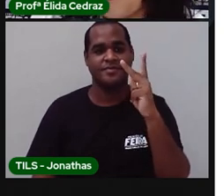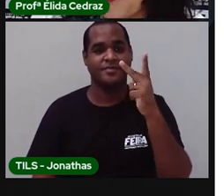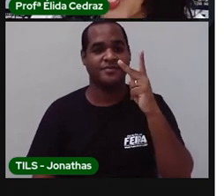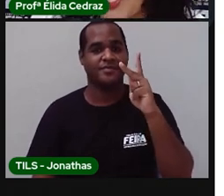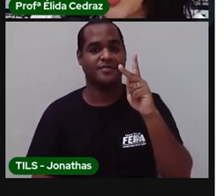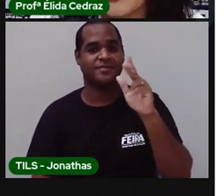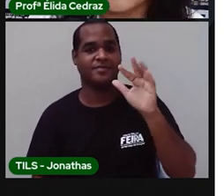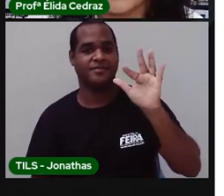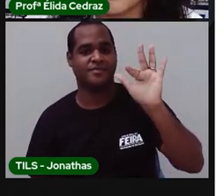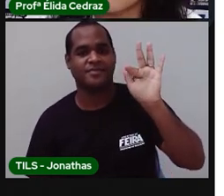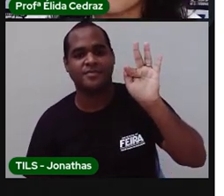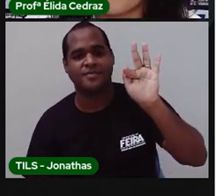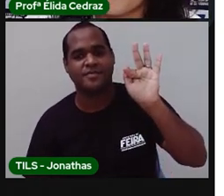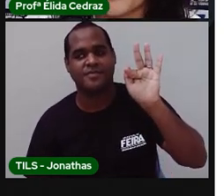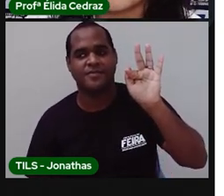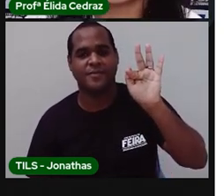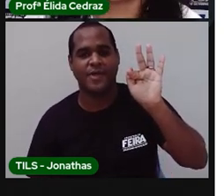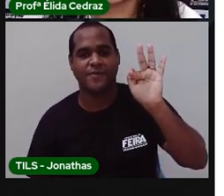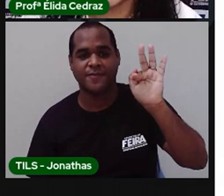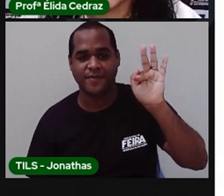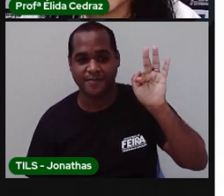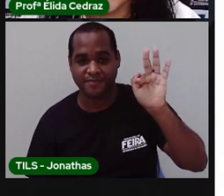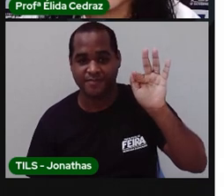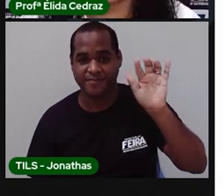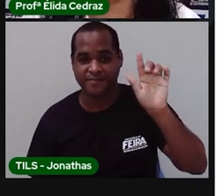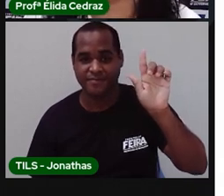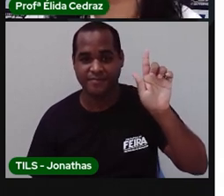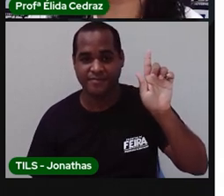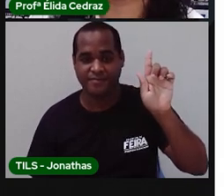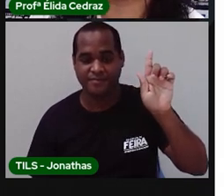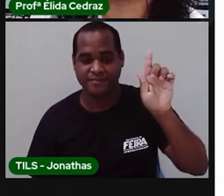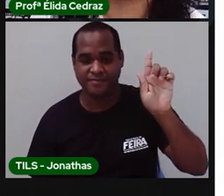F. F. G.